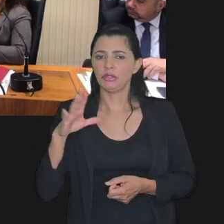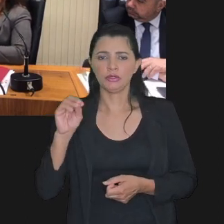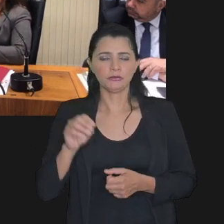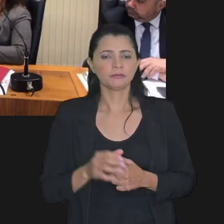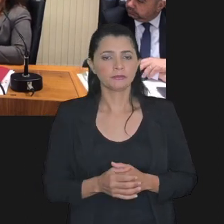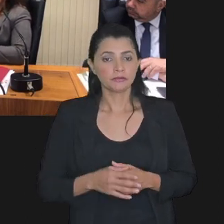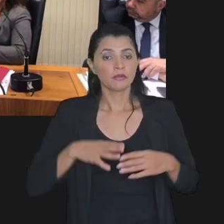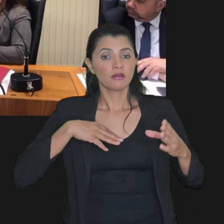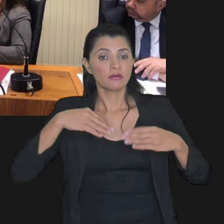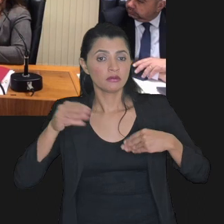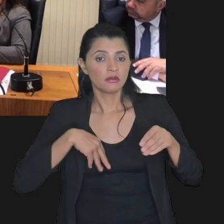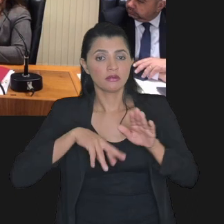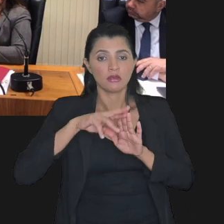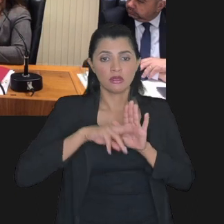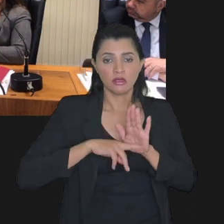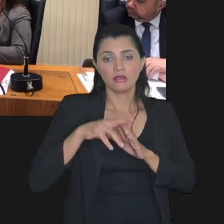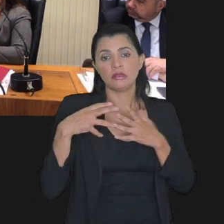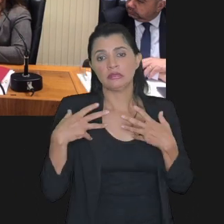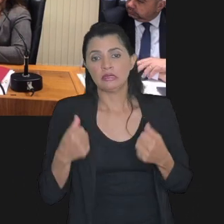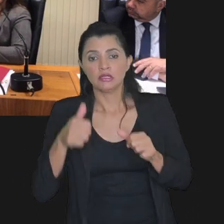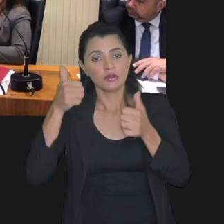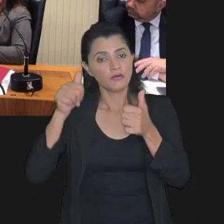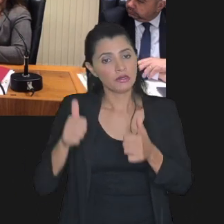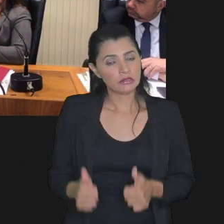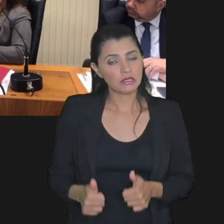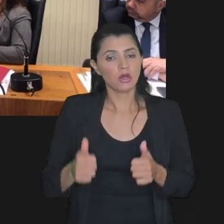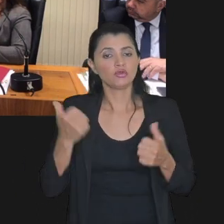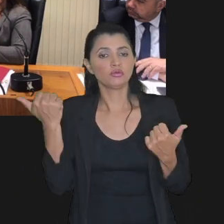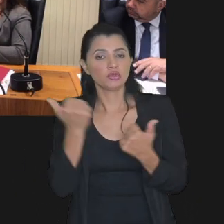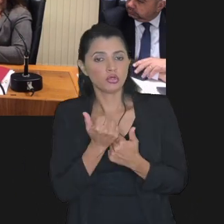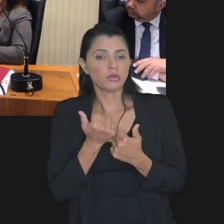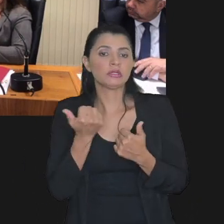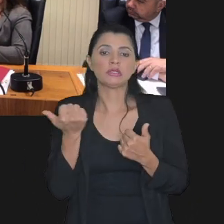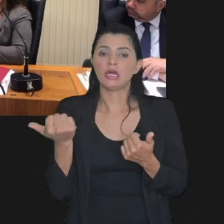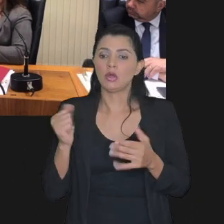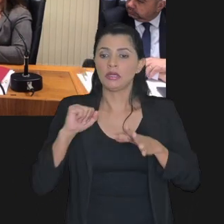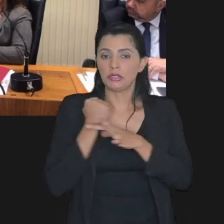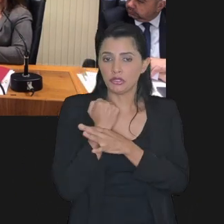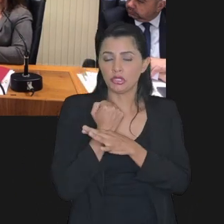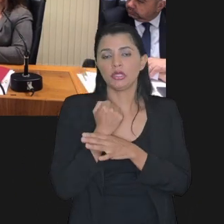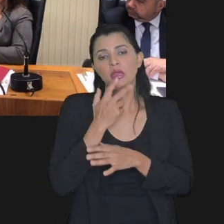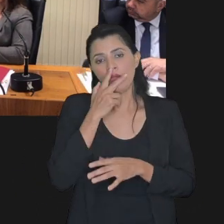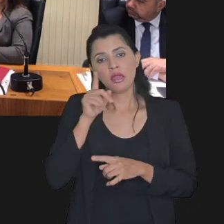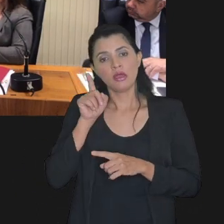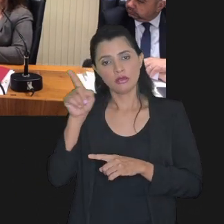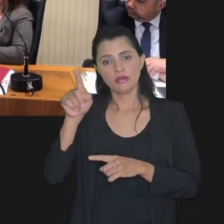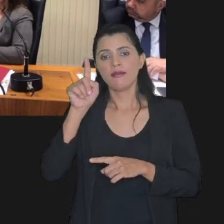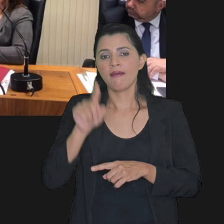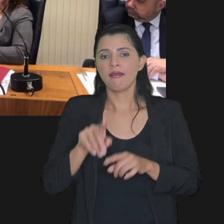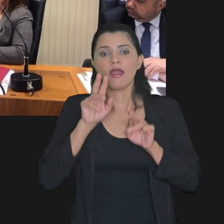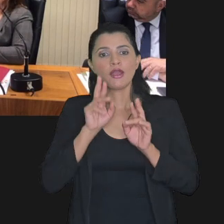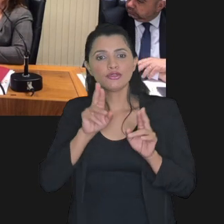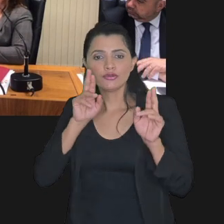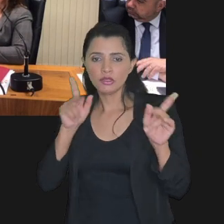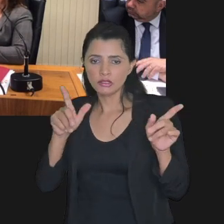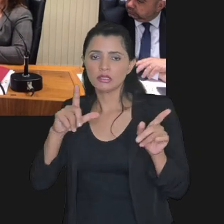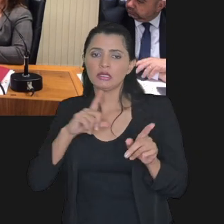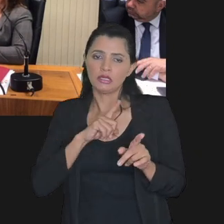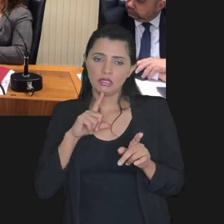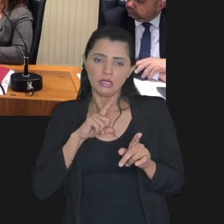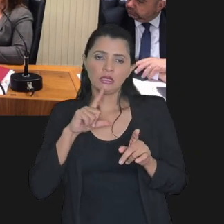flexibilização das regras para aceitação avaliação substituição e liberação de garantias eu acho que aqui é a grande diferença